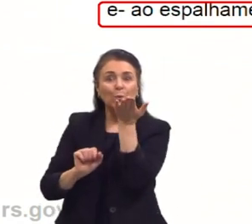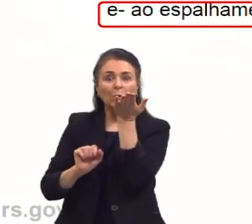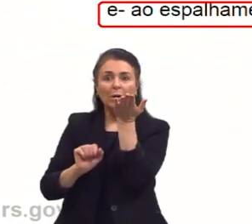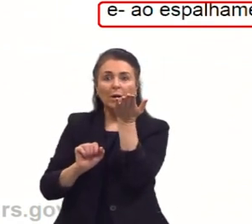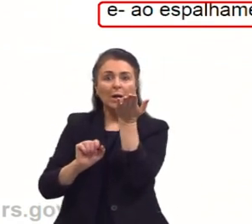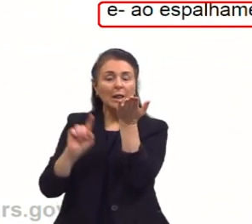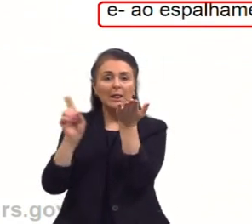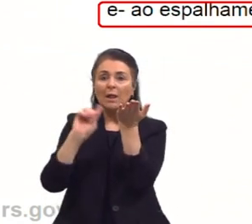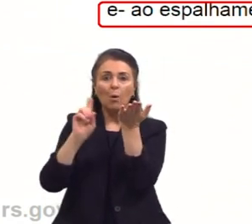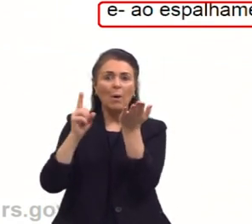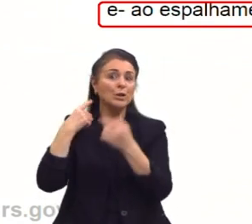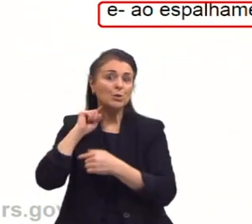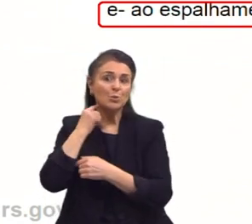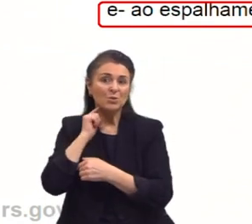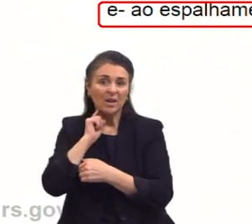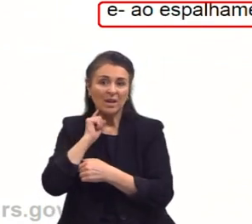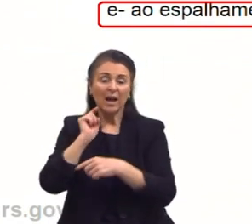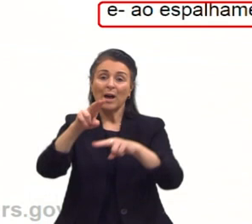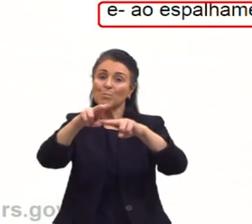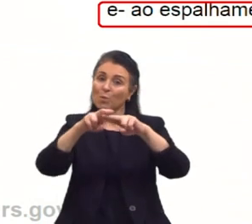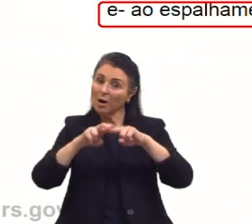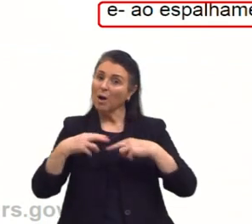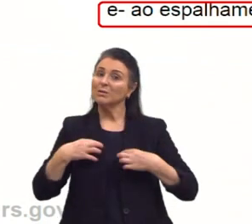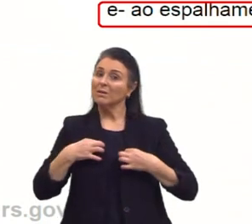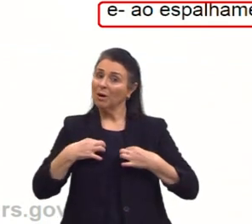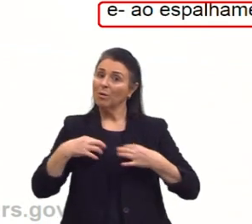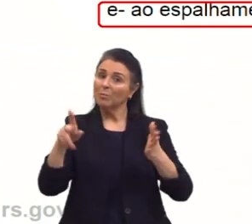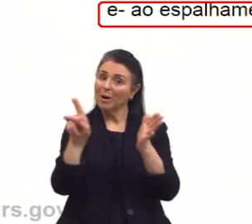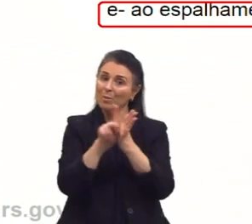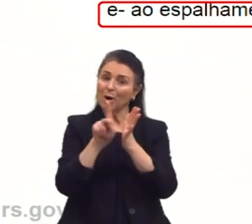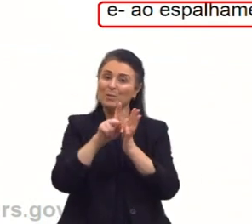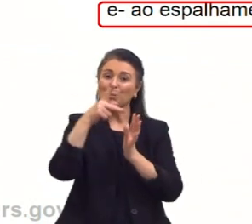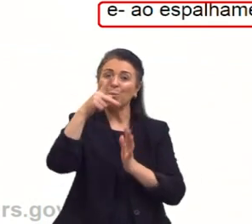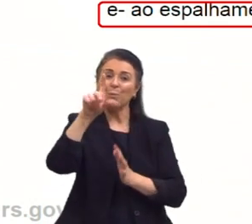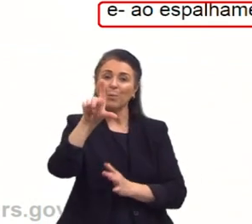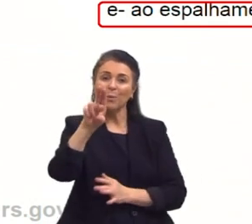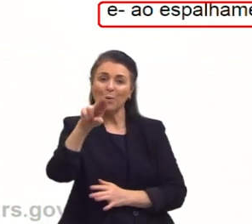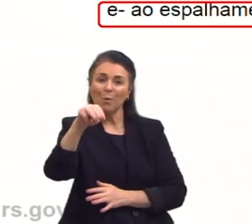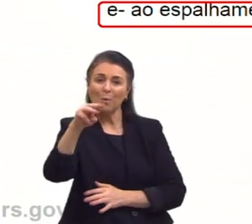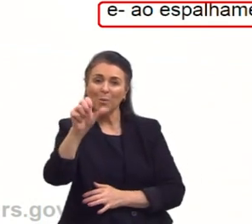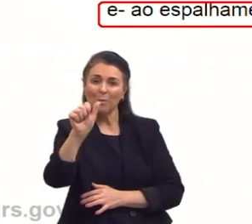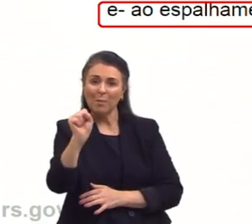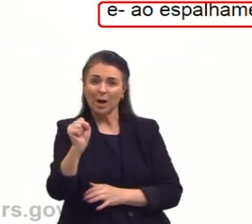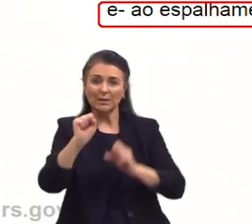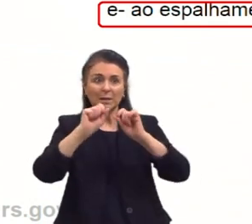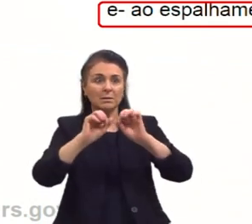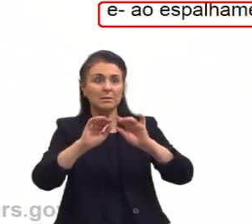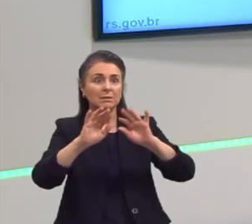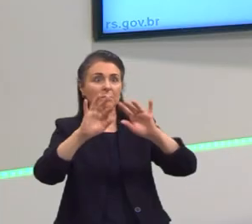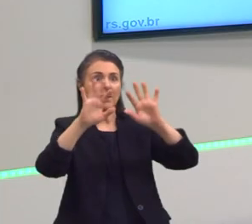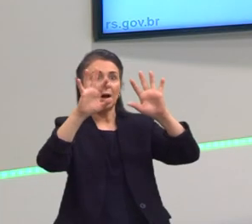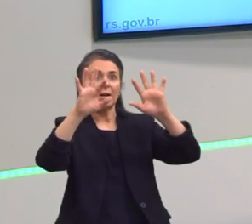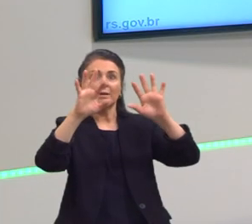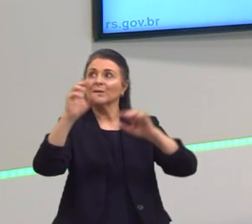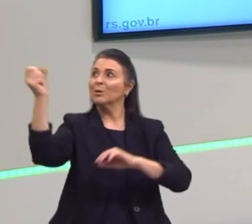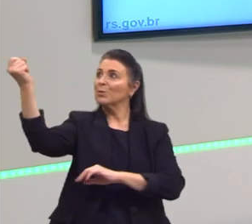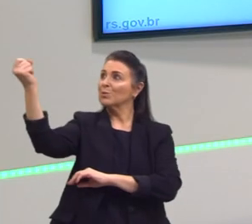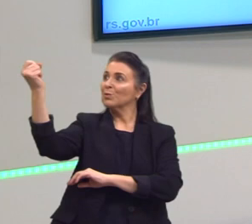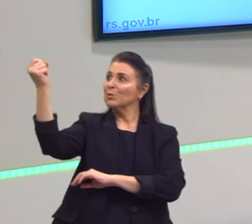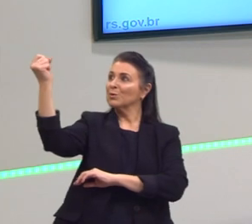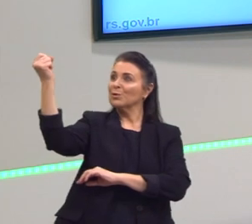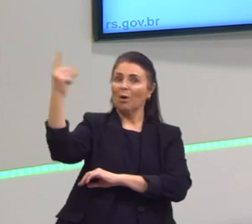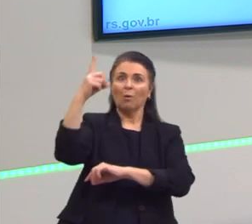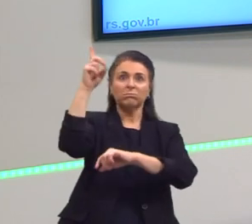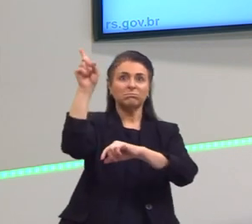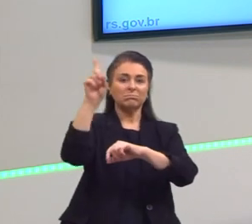é pluma, porque é uma roupa grossa. Então aquelas plumas da roupa de cama a gente consegue ver direitinho pelo raio de sol, ou então